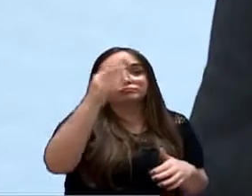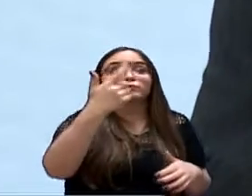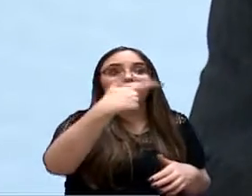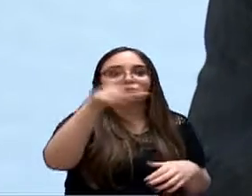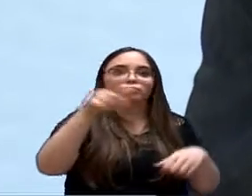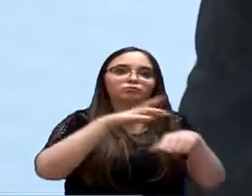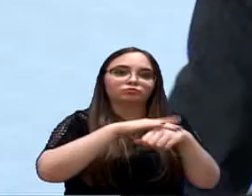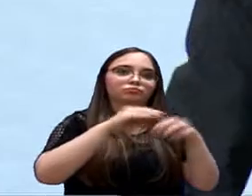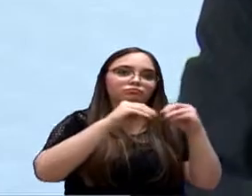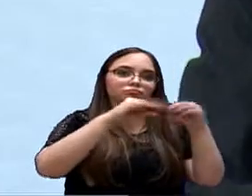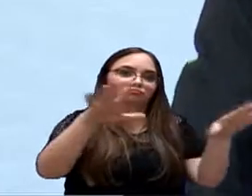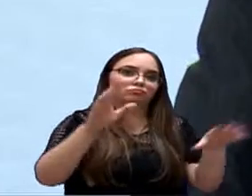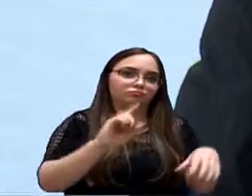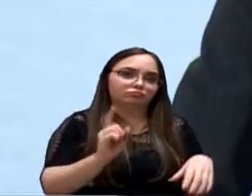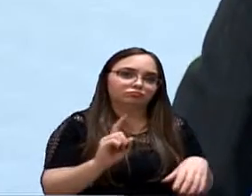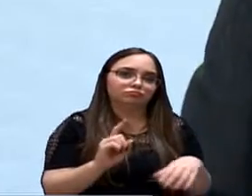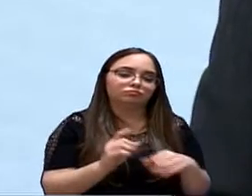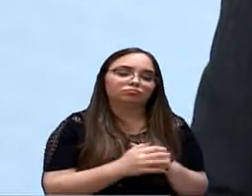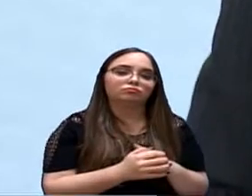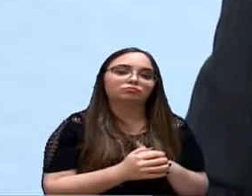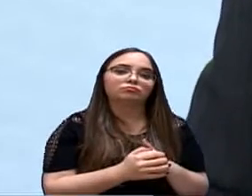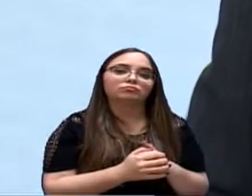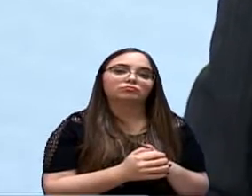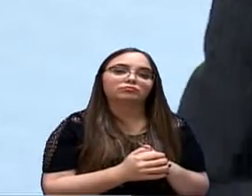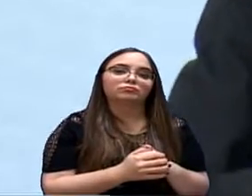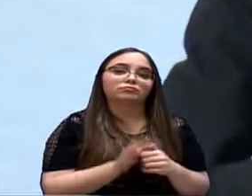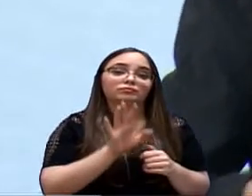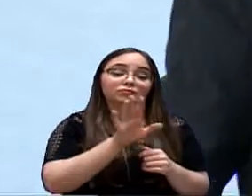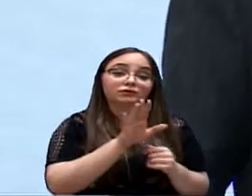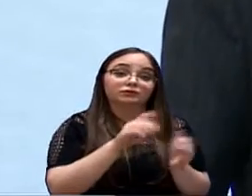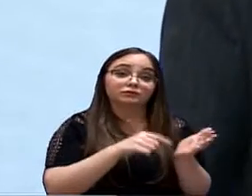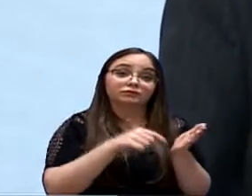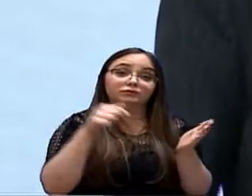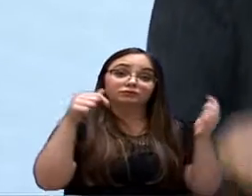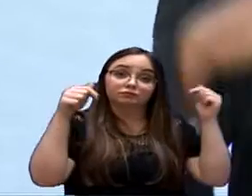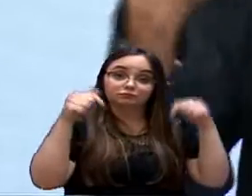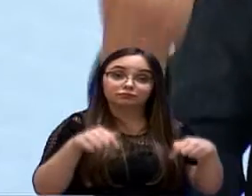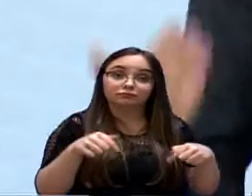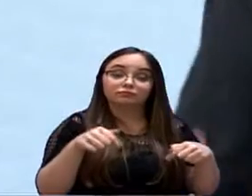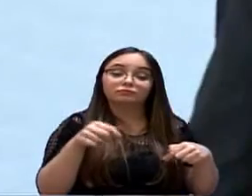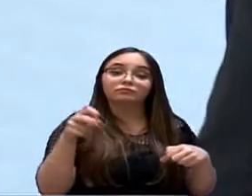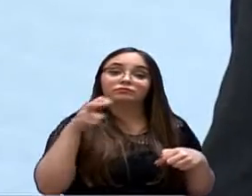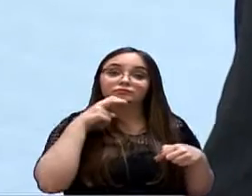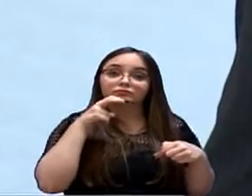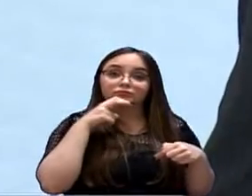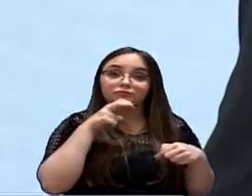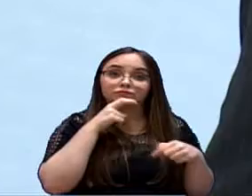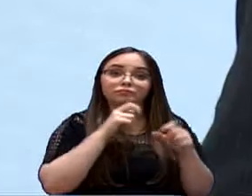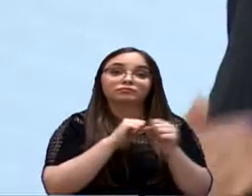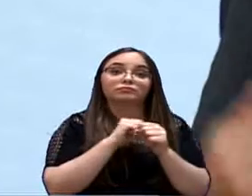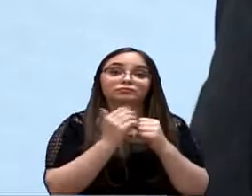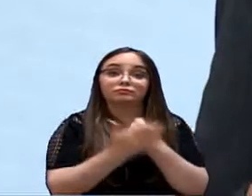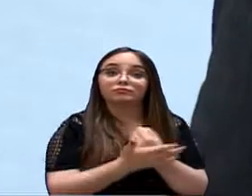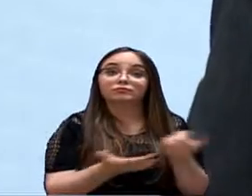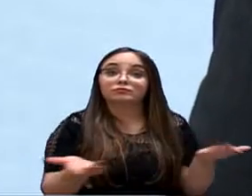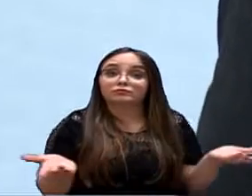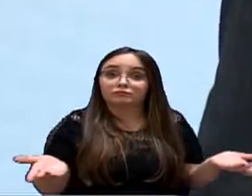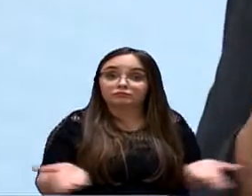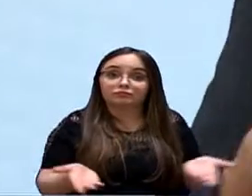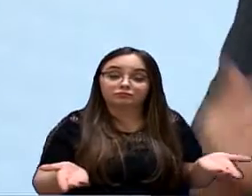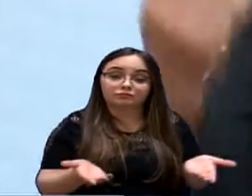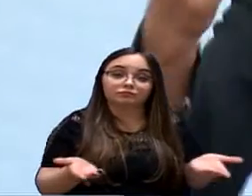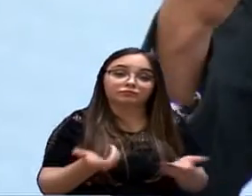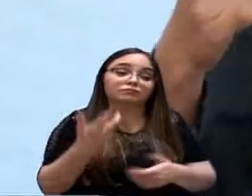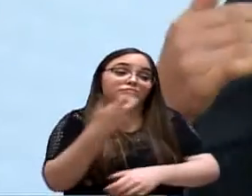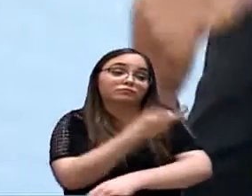pandemias tendam a diminuir, mas não é o que está dado. Mas, referente à Sorocaba, o processo pandêmico que existe, a vacinação